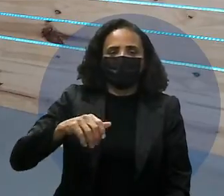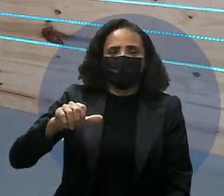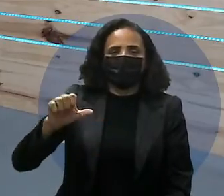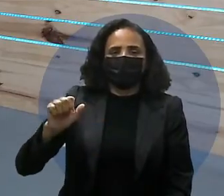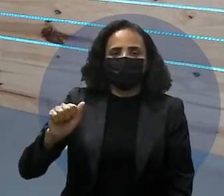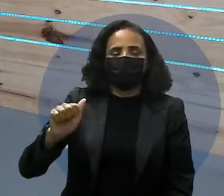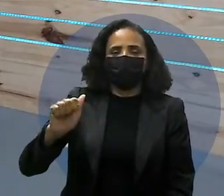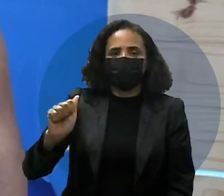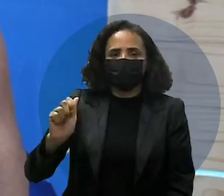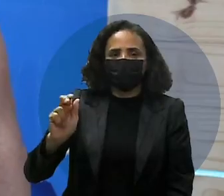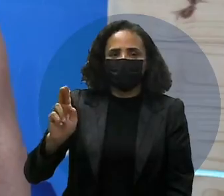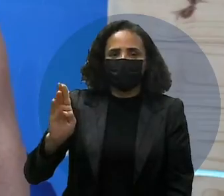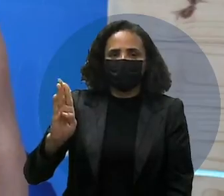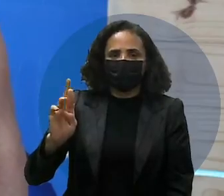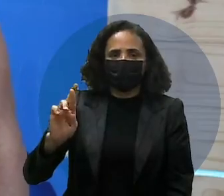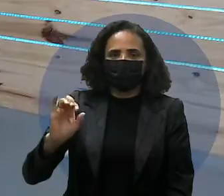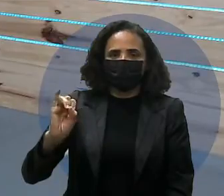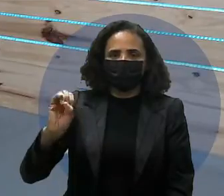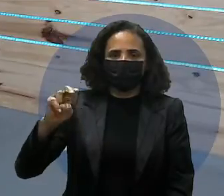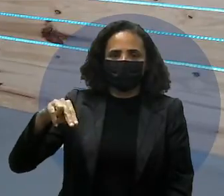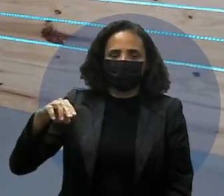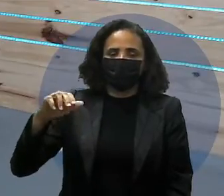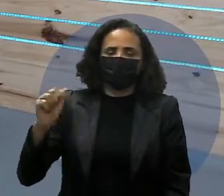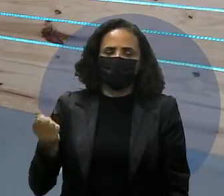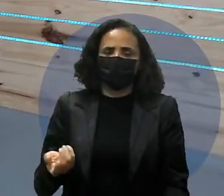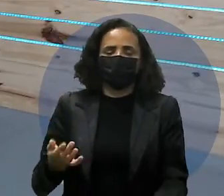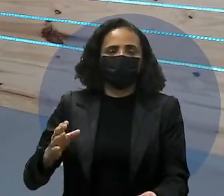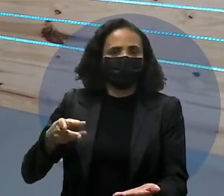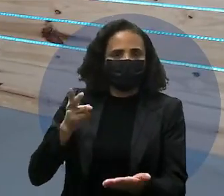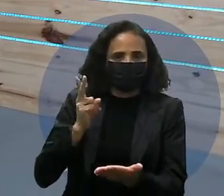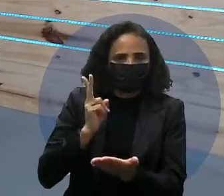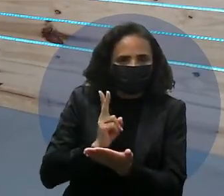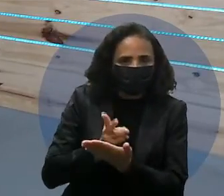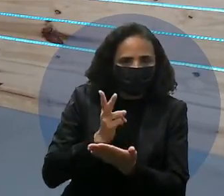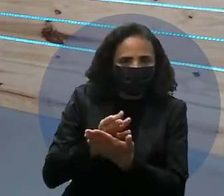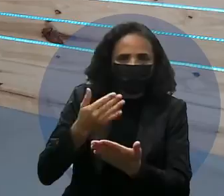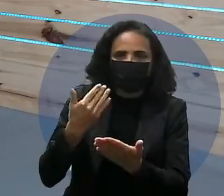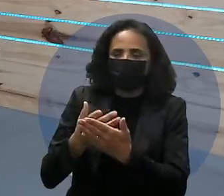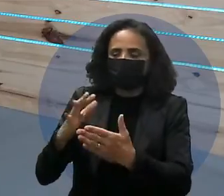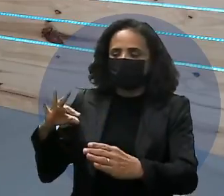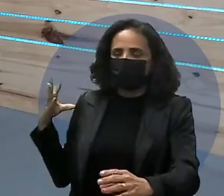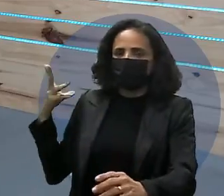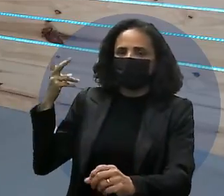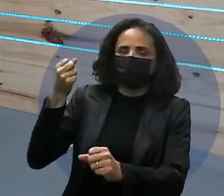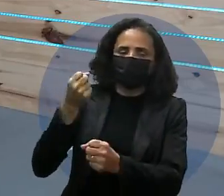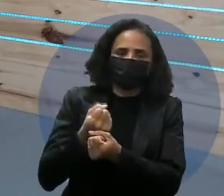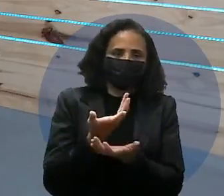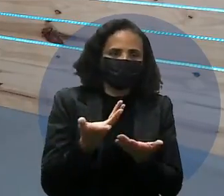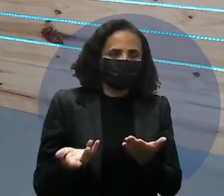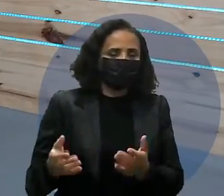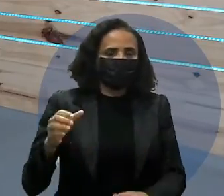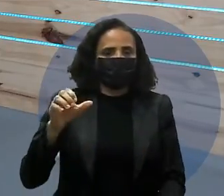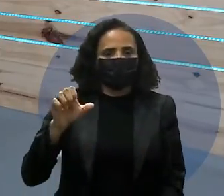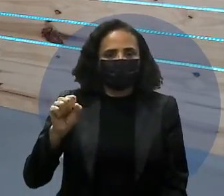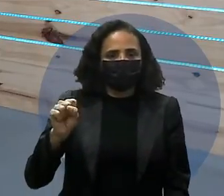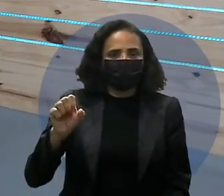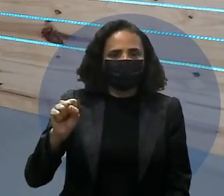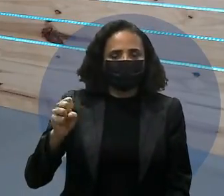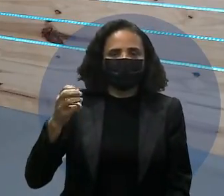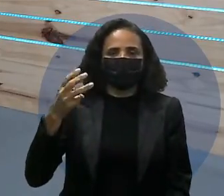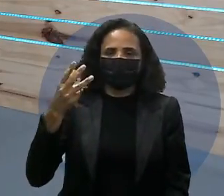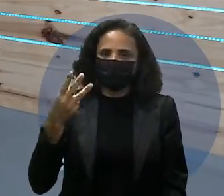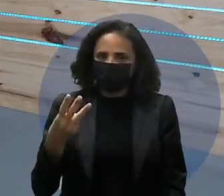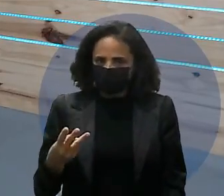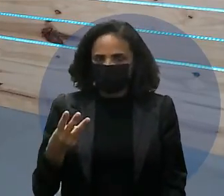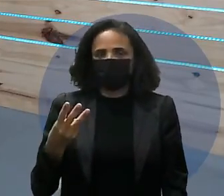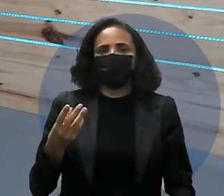Bonina e a gente vai continuar maratonando nossas questões do SSA 3.